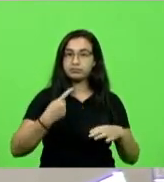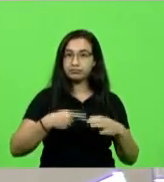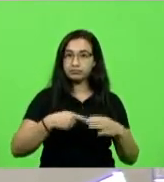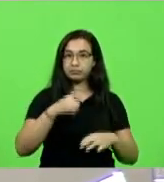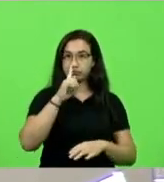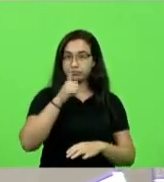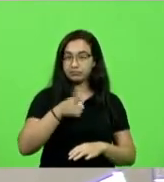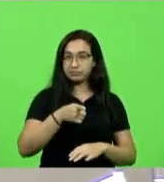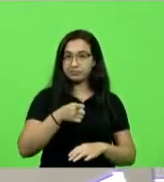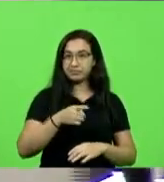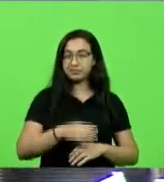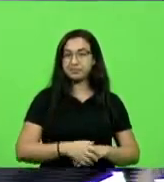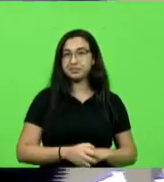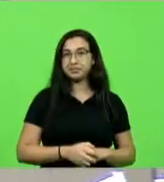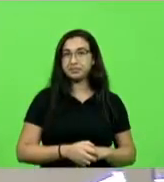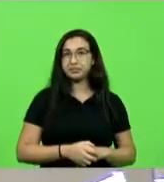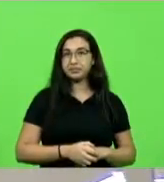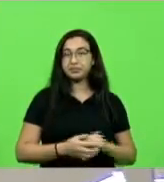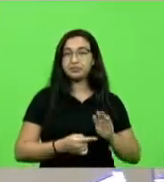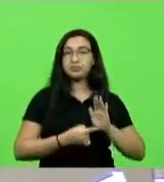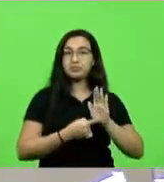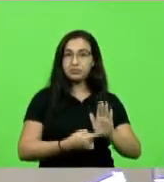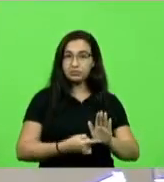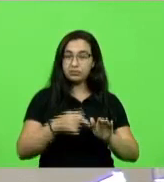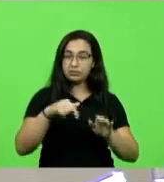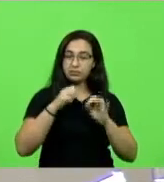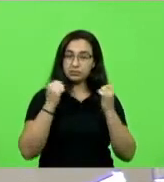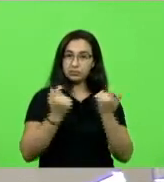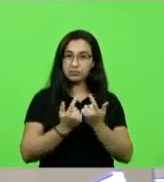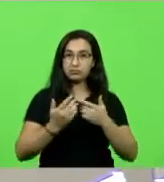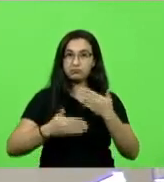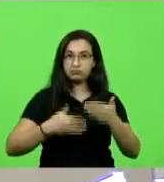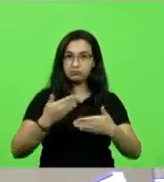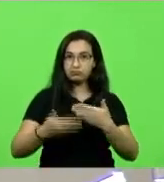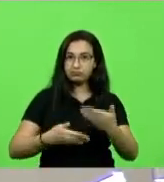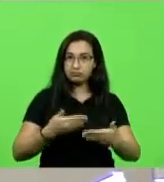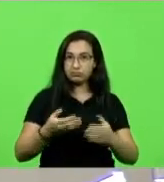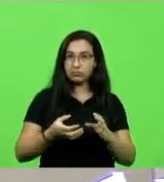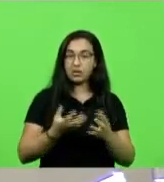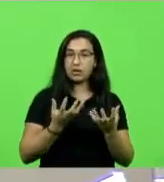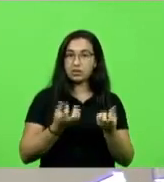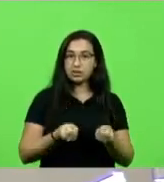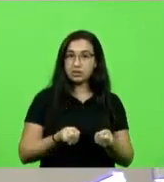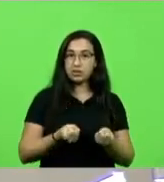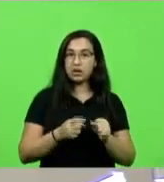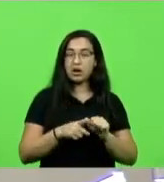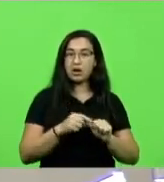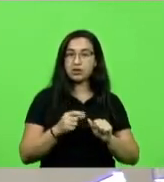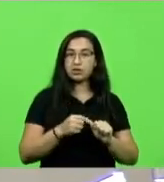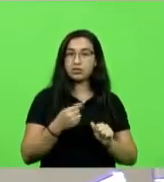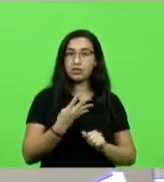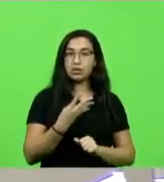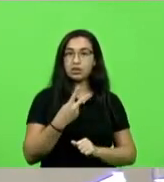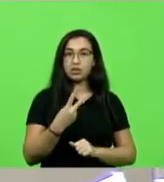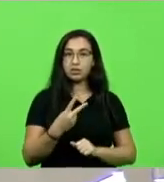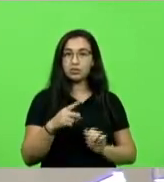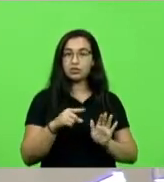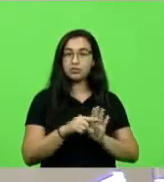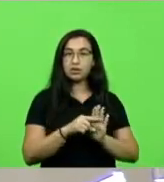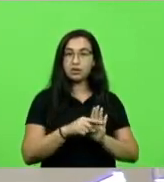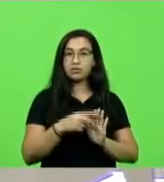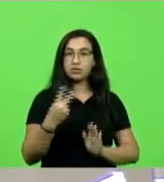judicial intimou a Assembleia para que proceda a deliberação prevista no artigo 42, parágrafo 2º da